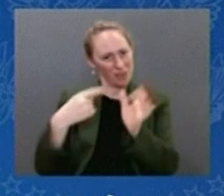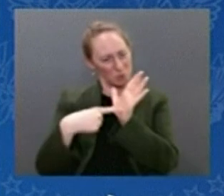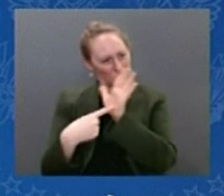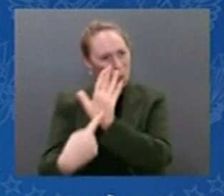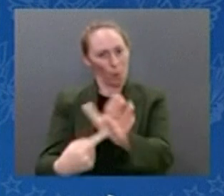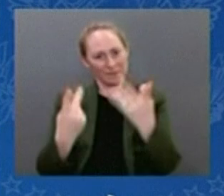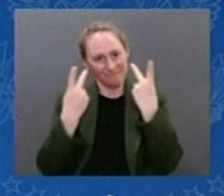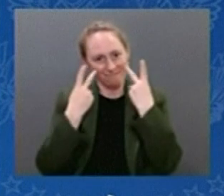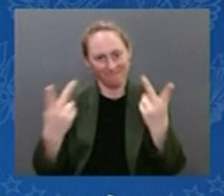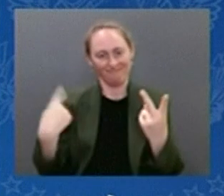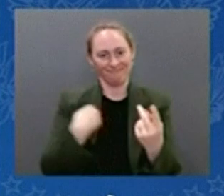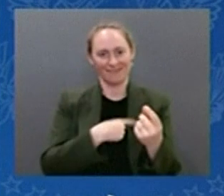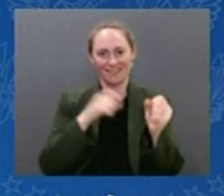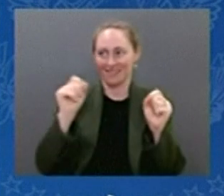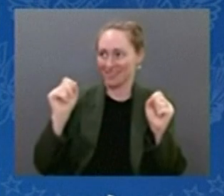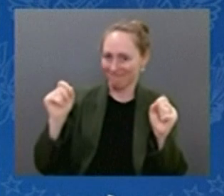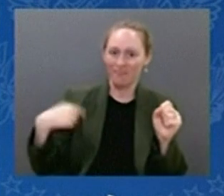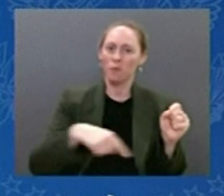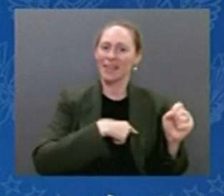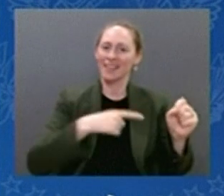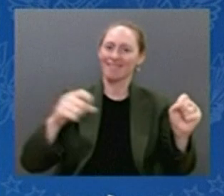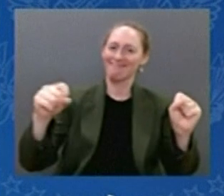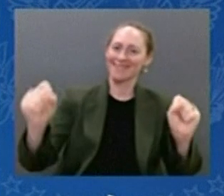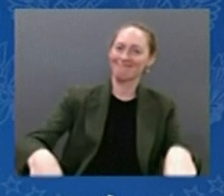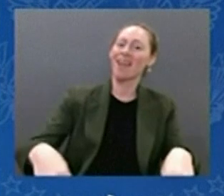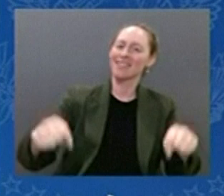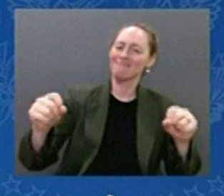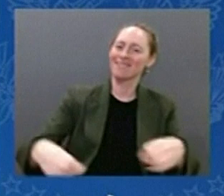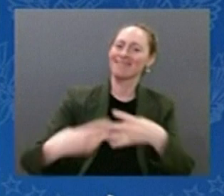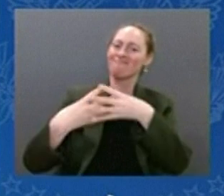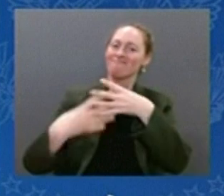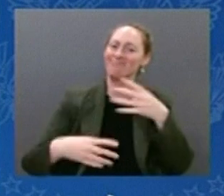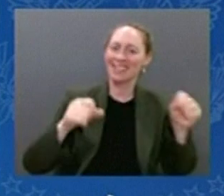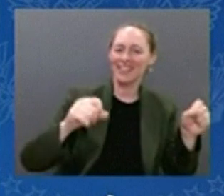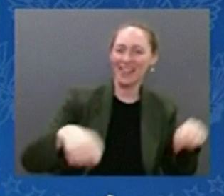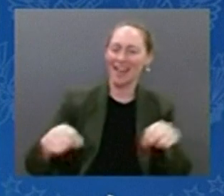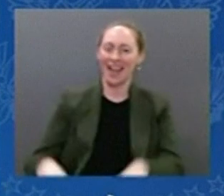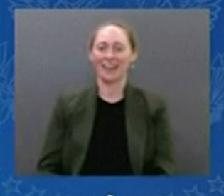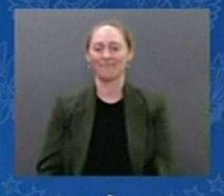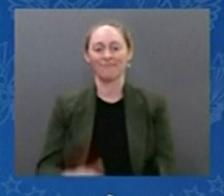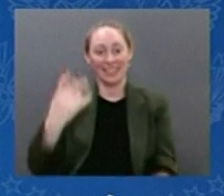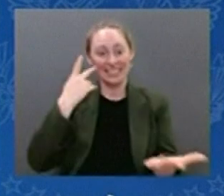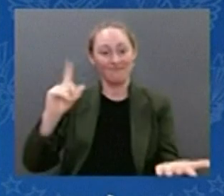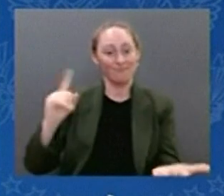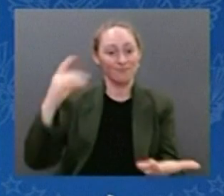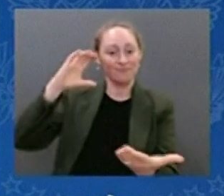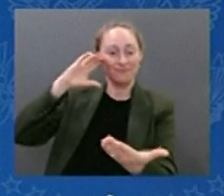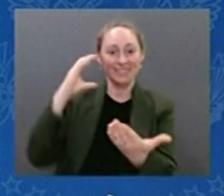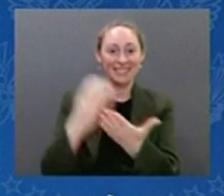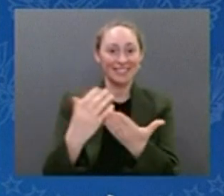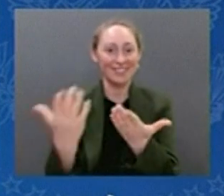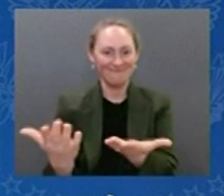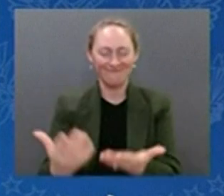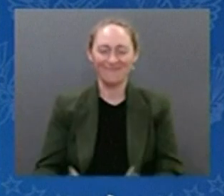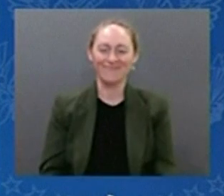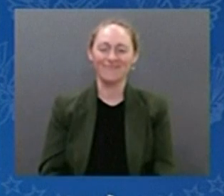Na Casa Branca, nesta segunda-feira, o presidente americano Joe Biden celebrou a imagem infravermelha mais profunda e nítida do universo primordial jamais